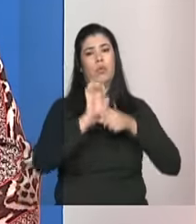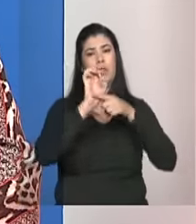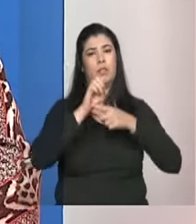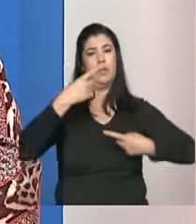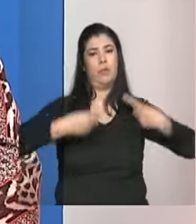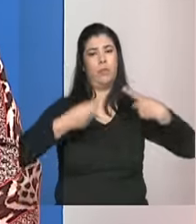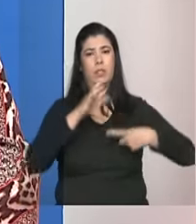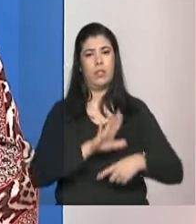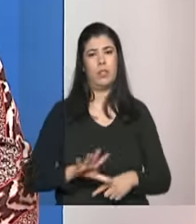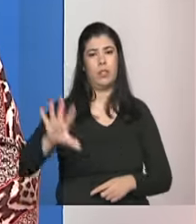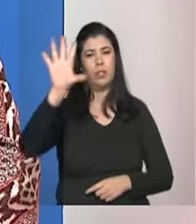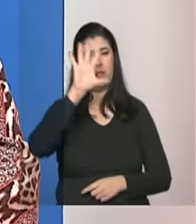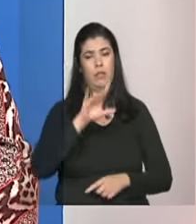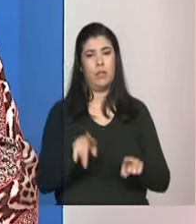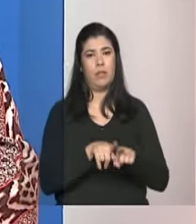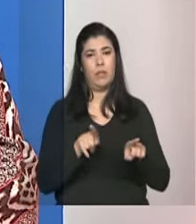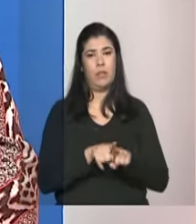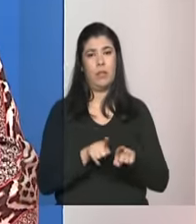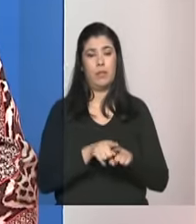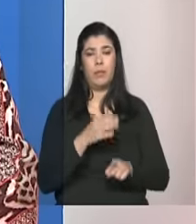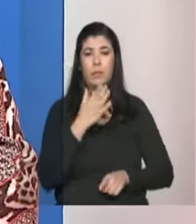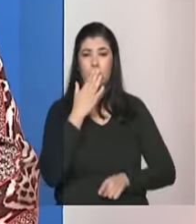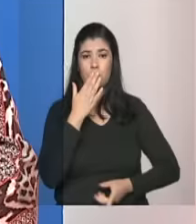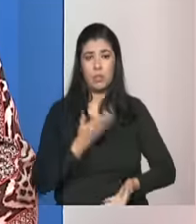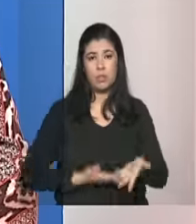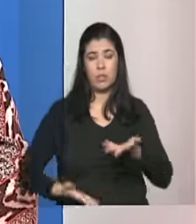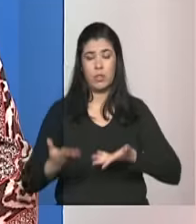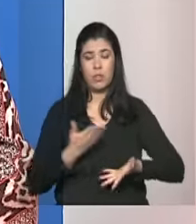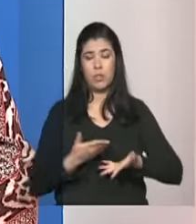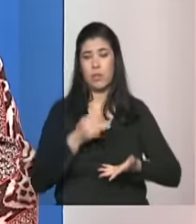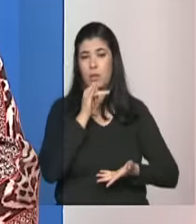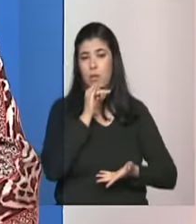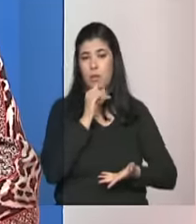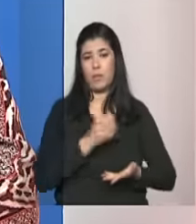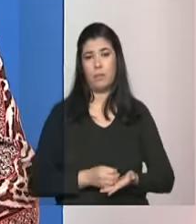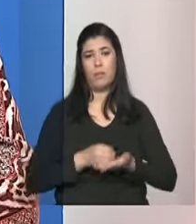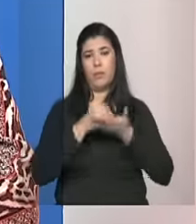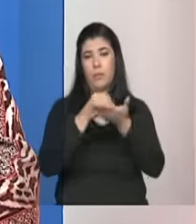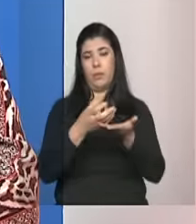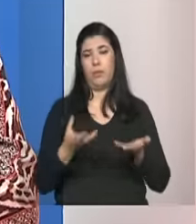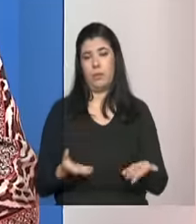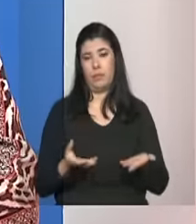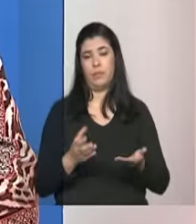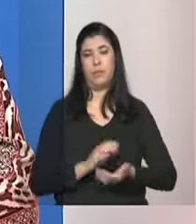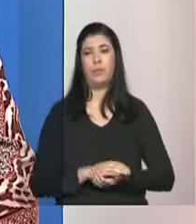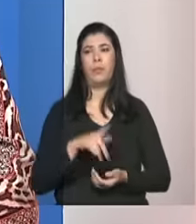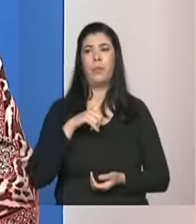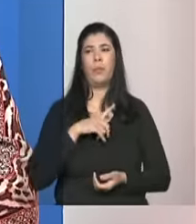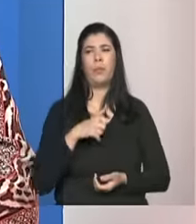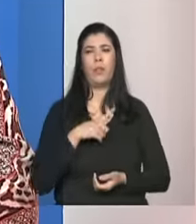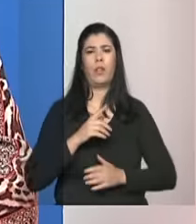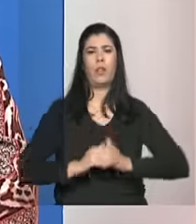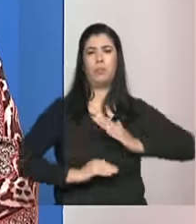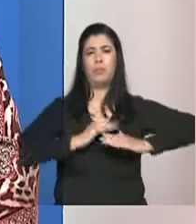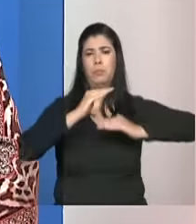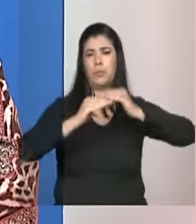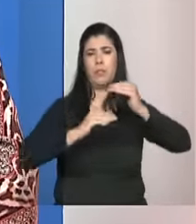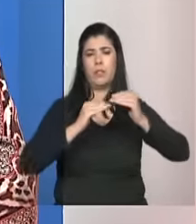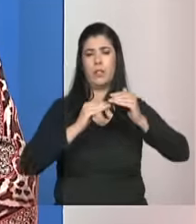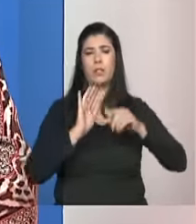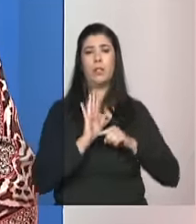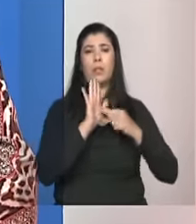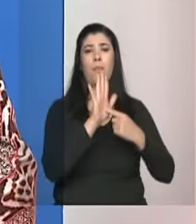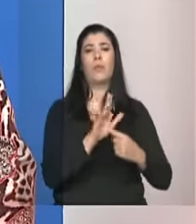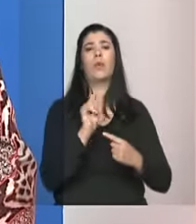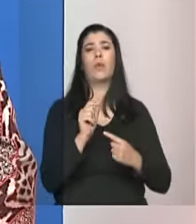serviços que são ofertados em cada política pública só para exemplificar a gente tem um avanço acho que é importante que mostra a